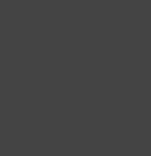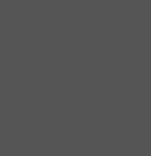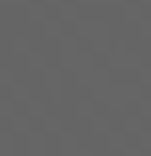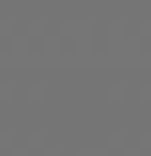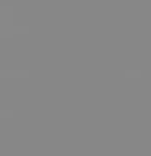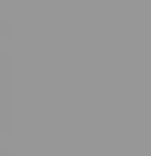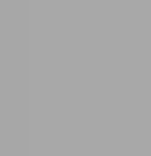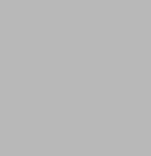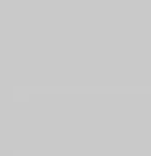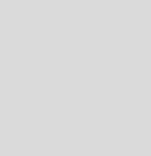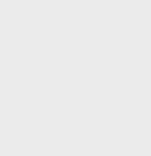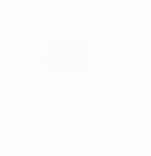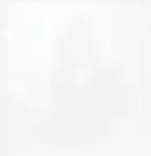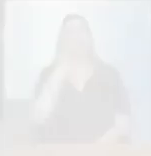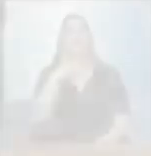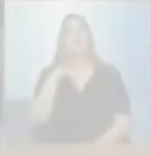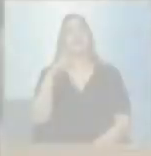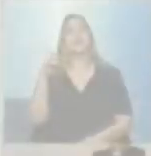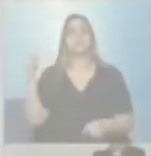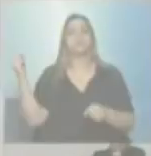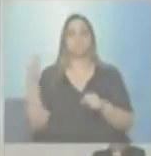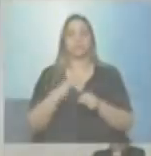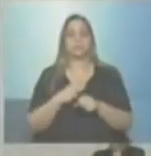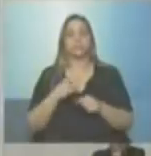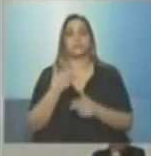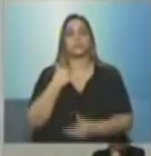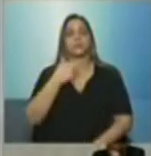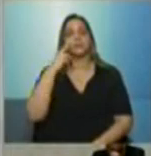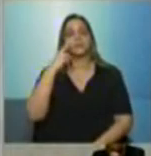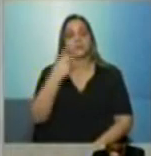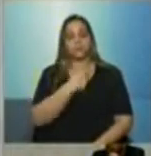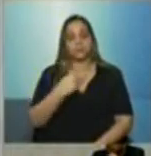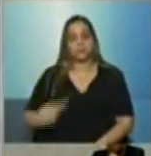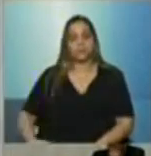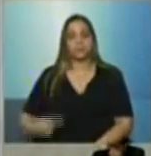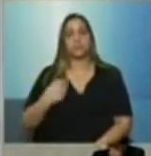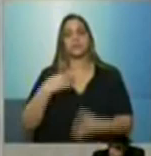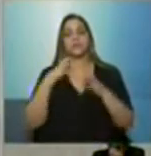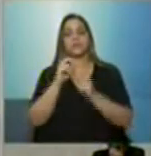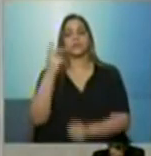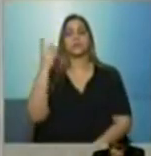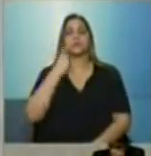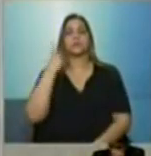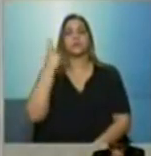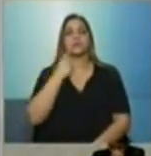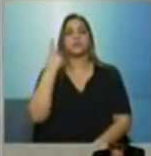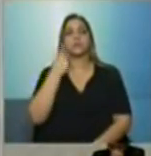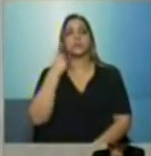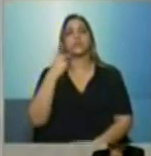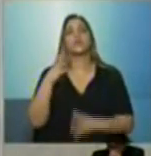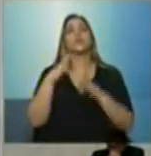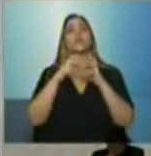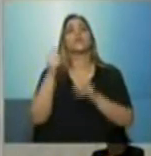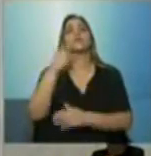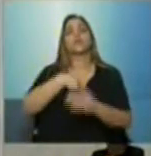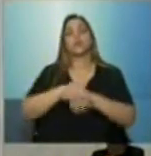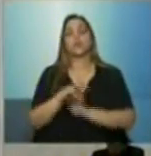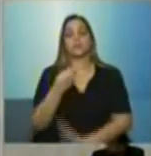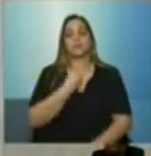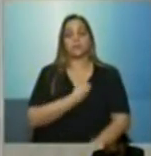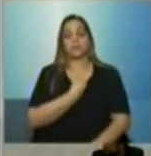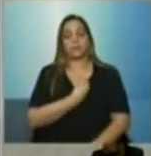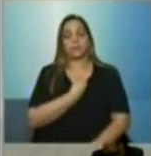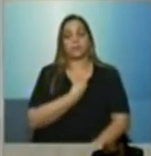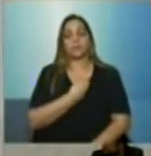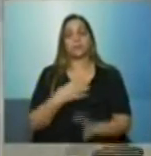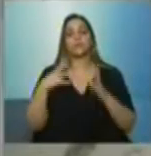Com a palavra o novo deputado Carlos Genasi. Senhor presidente, senhores deputados, senhoras deputadas, público aqui presente, nossos colegas